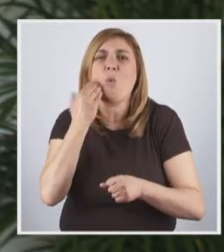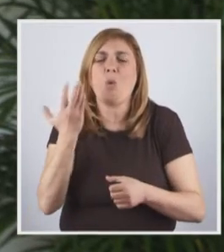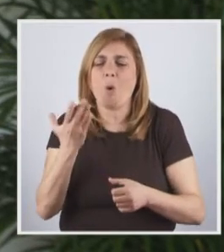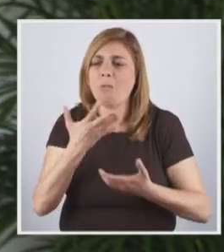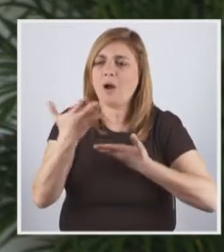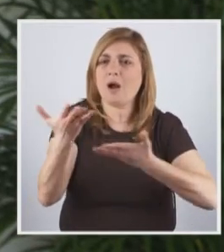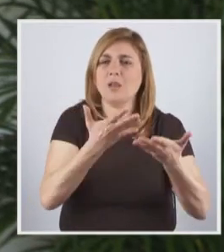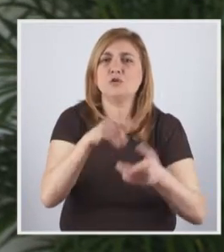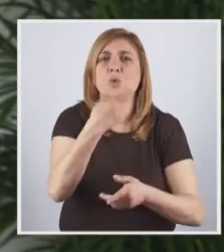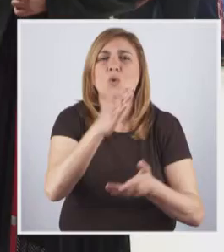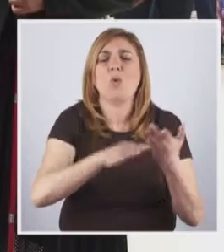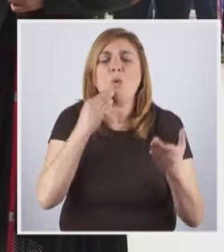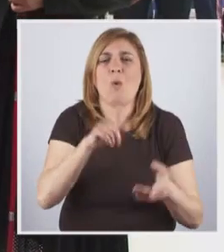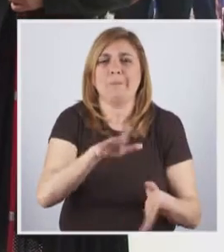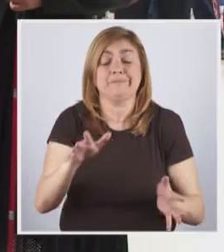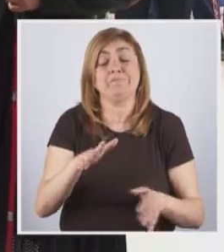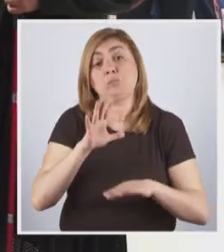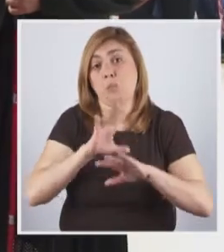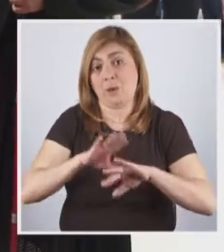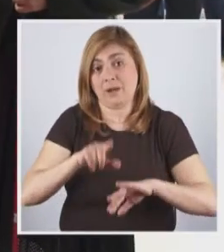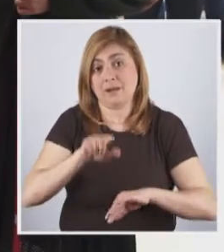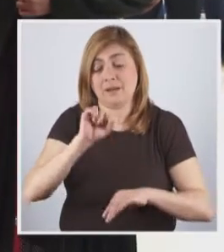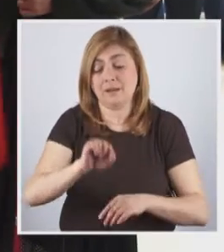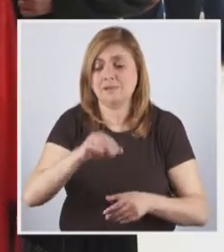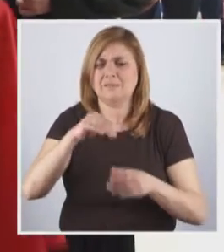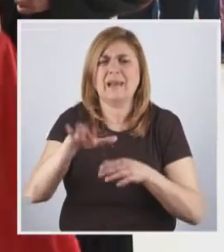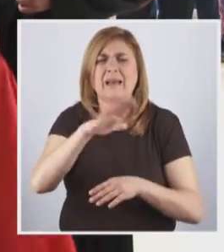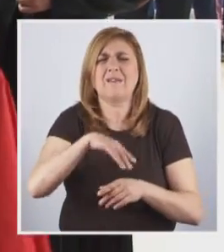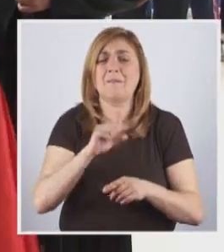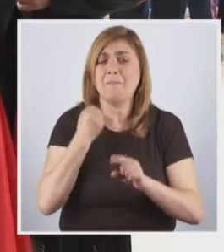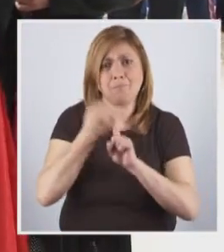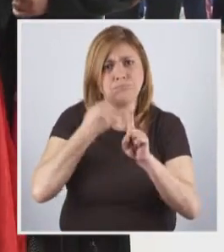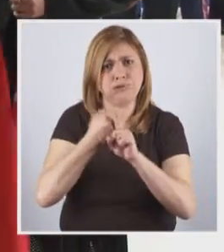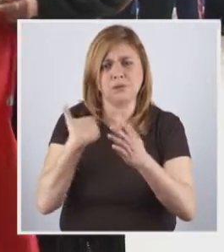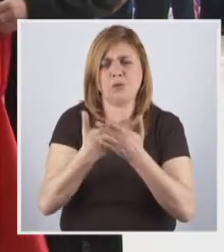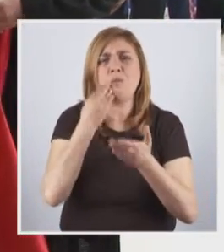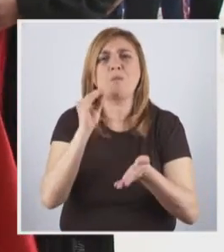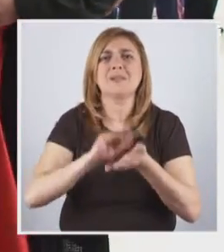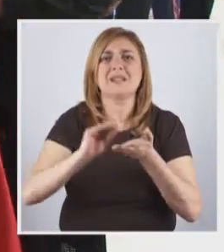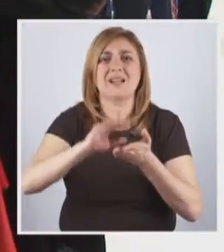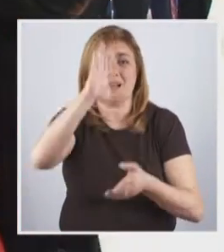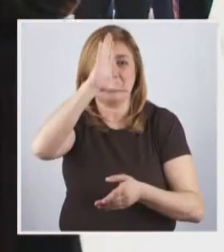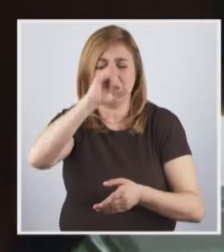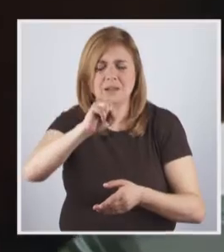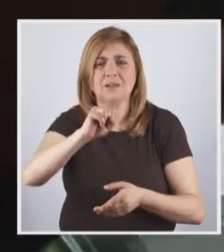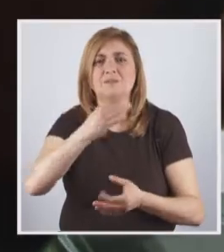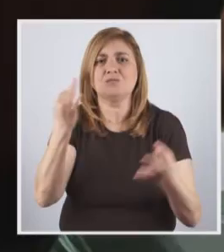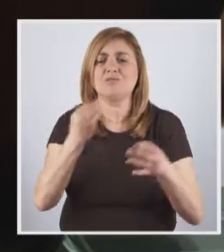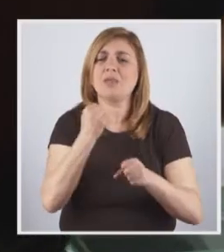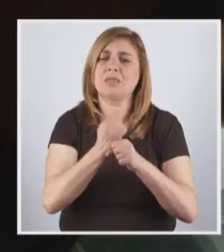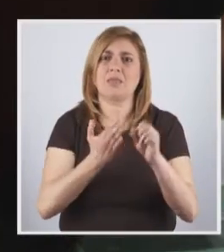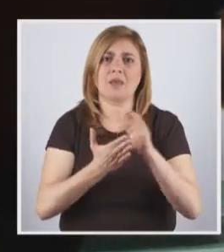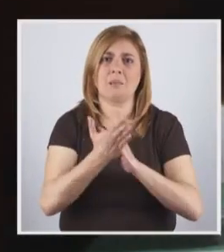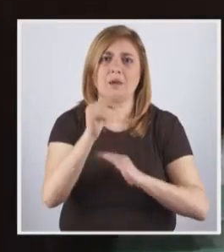correr no relacionamento com os restantes colegas? Não admira por isso que entre as suas grandes batalhas, enquanto secretária de Estado, esteja a